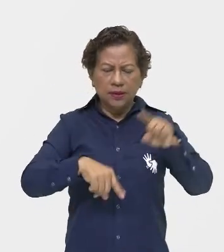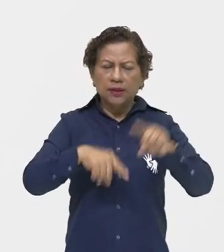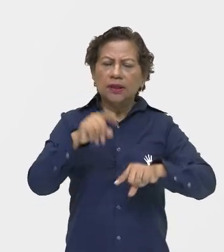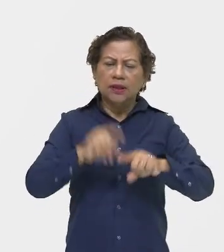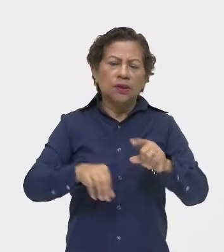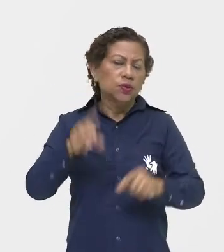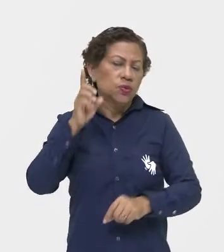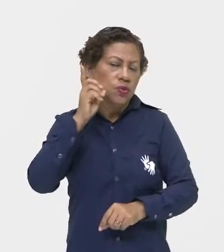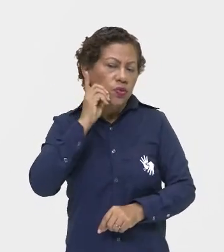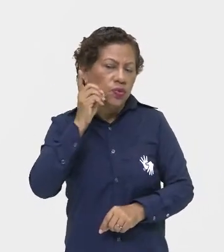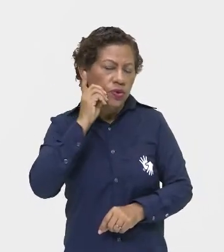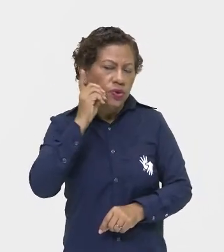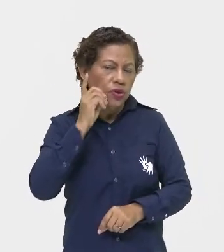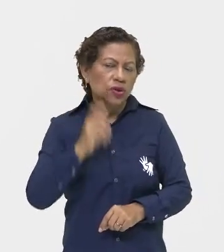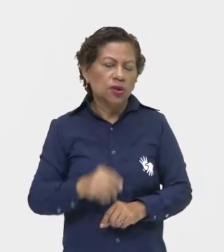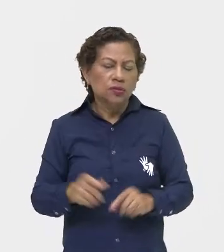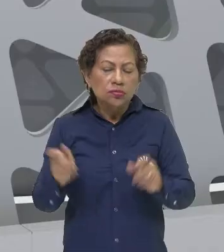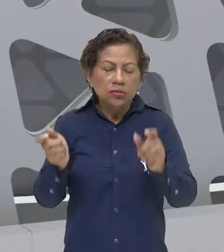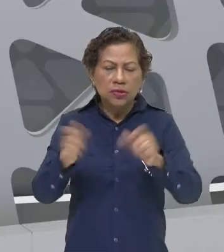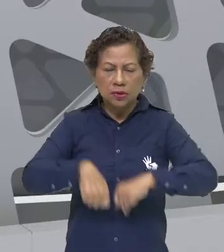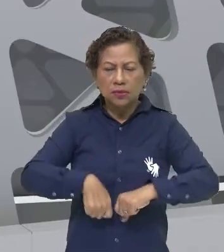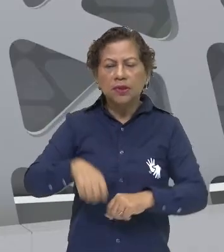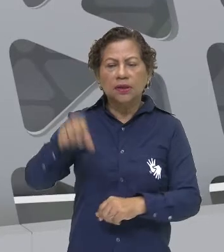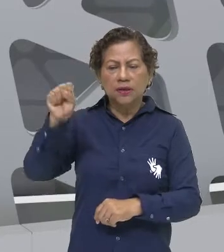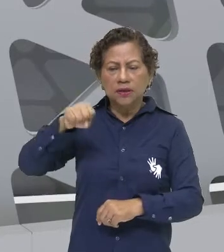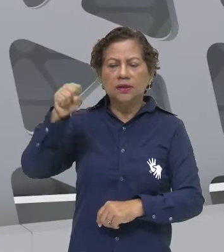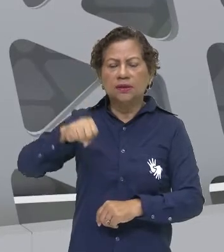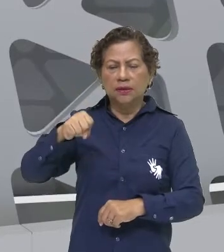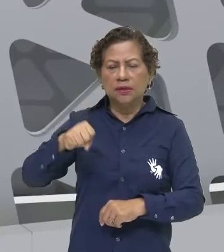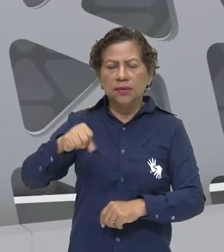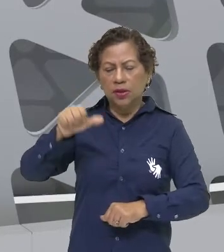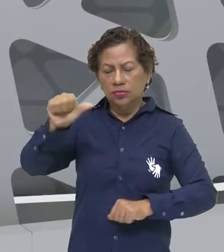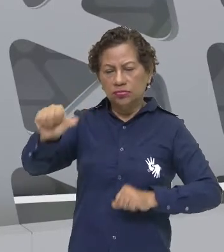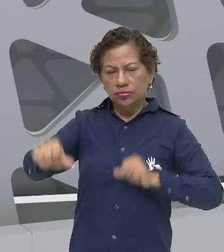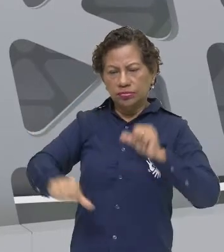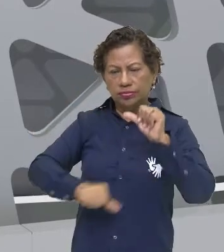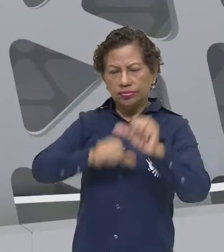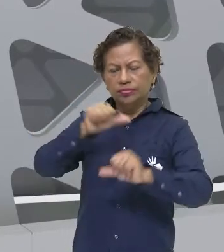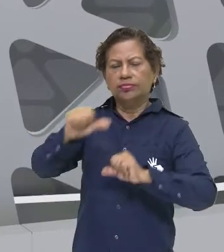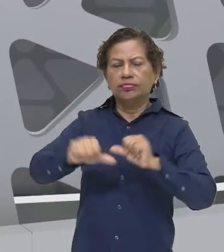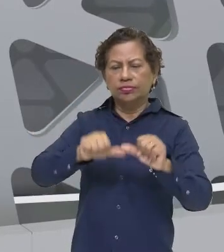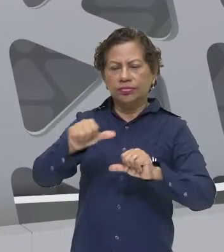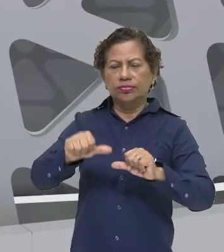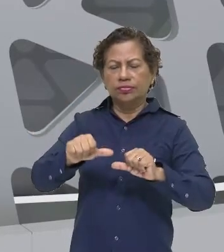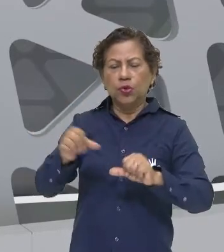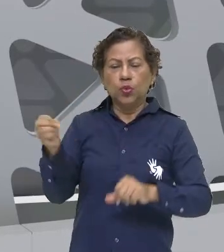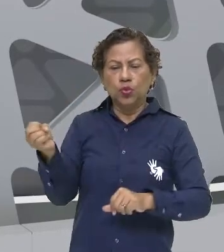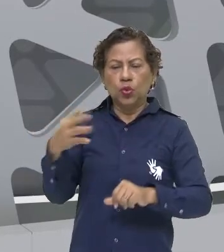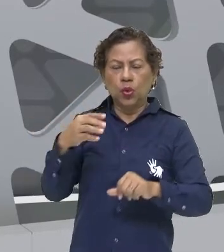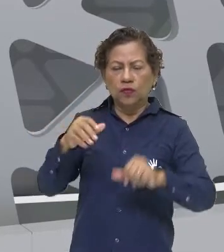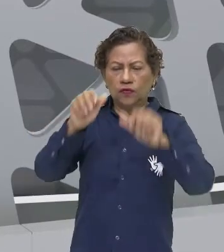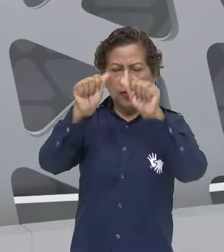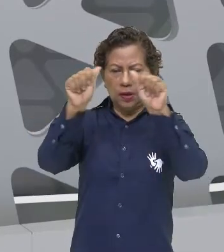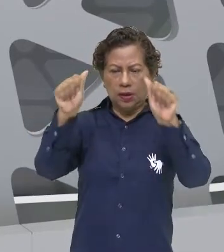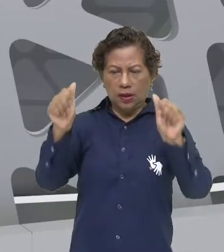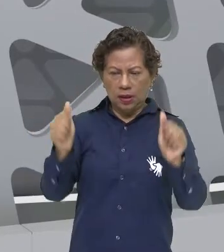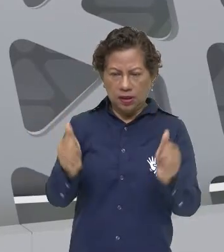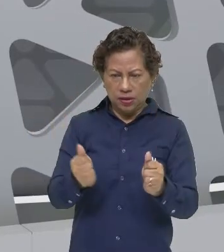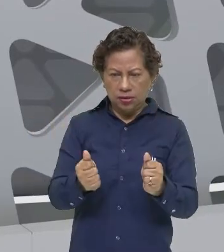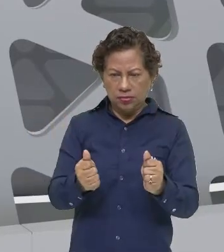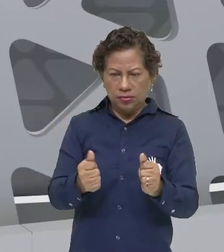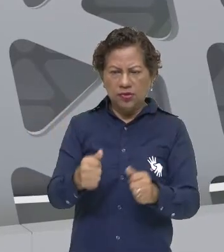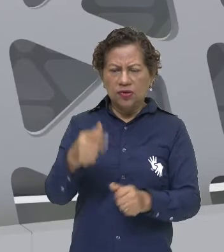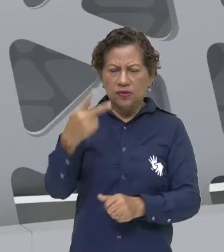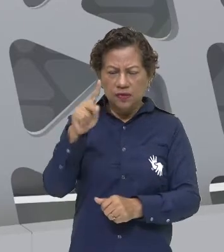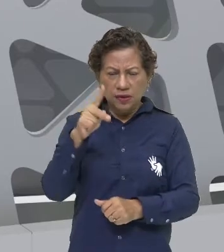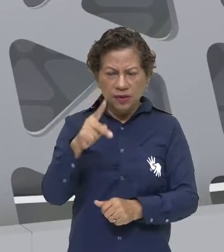dia, ele pode ser, sim, transformar em quê? Em obra de arte. Ele vai buscar, e vocês perceberam, que